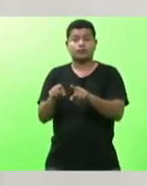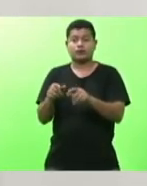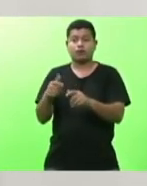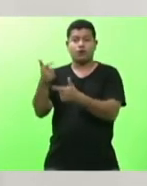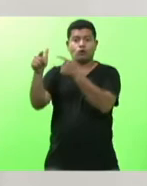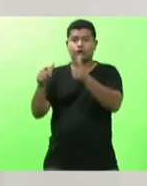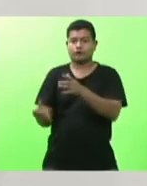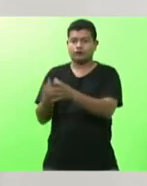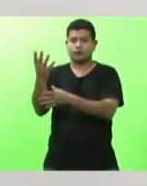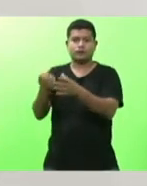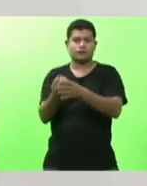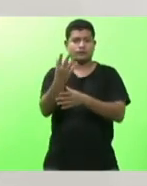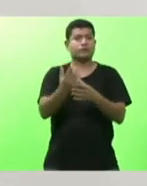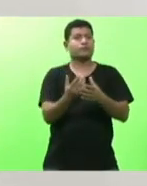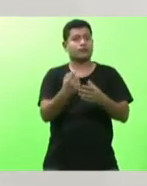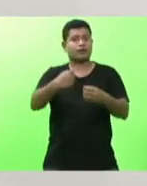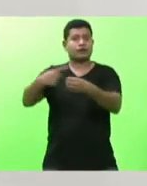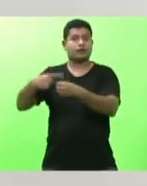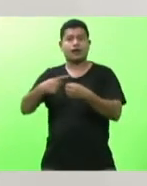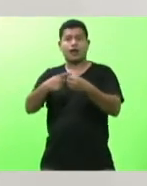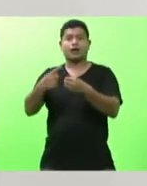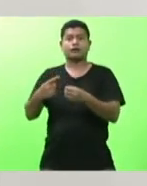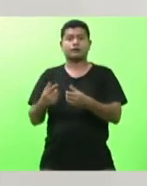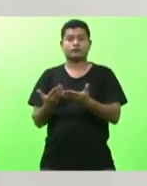Treviso Nova Veneza